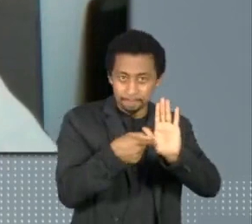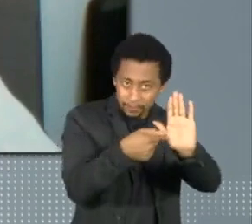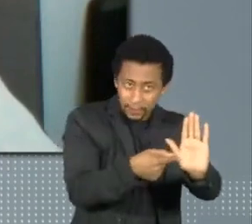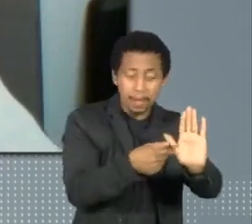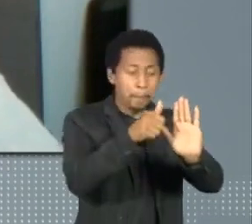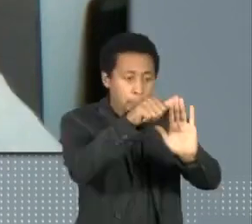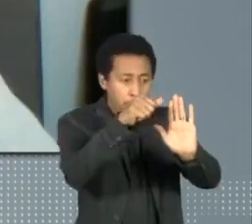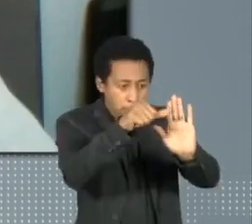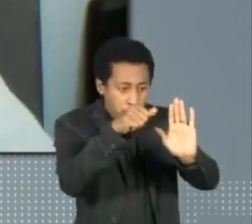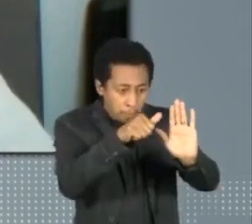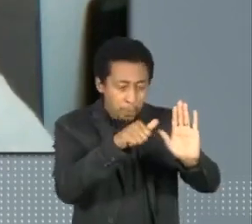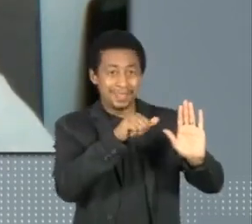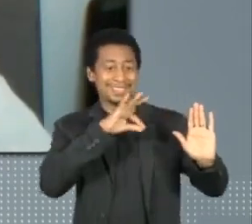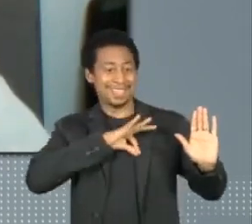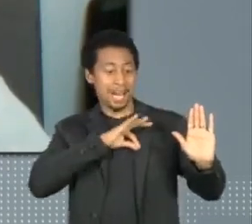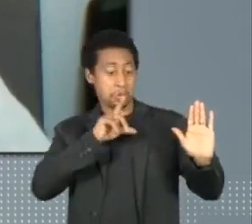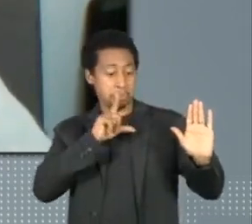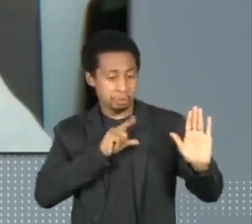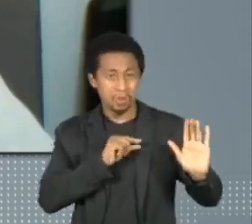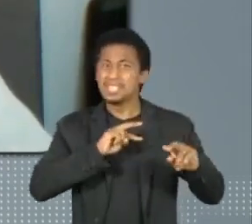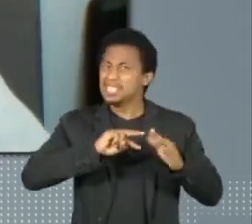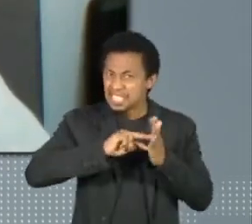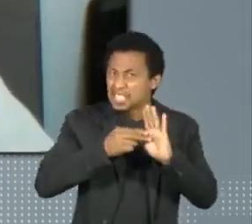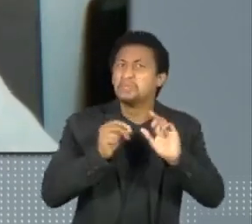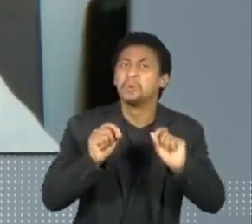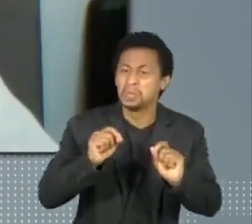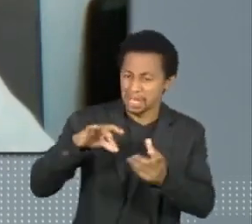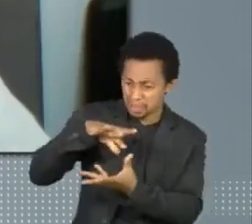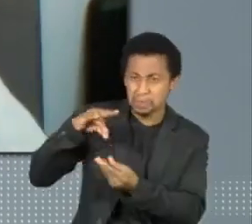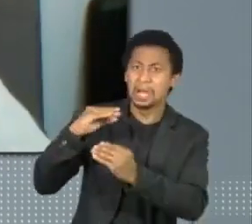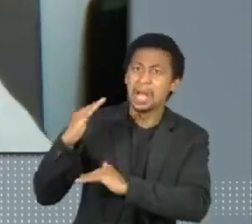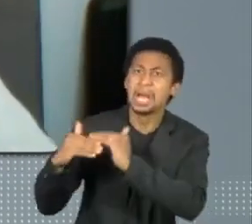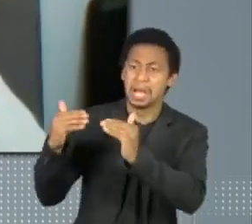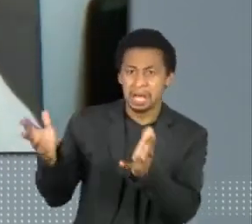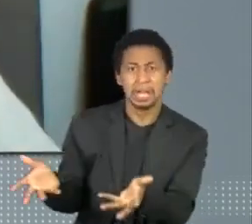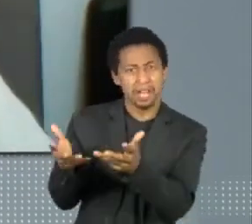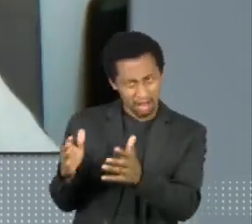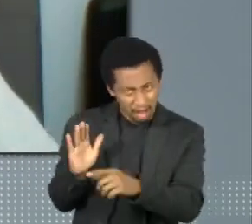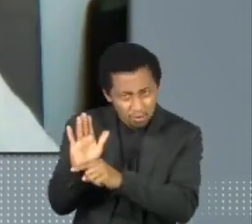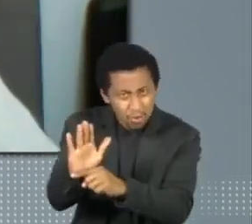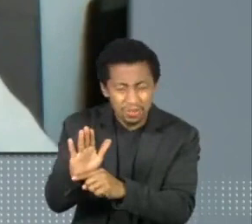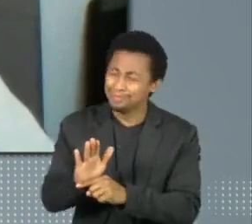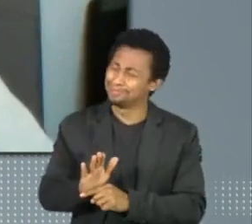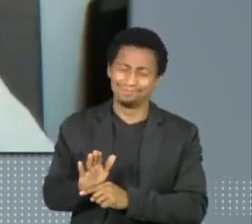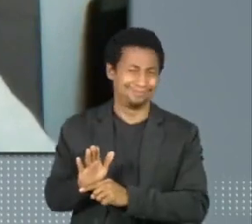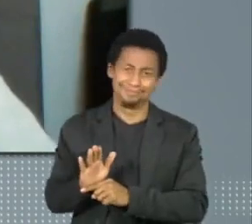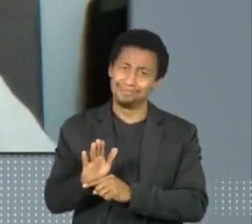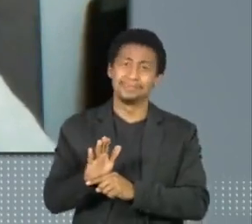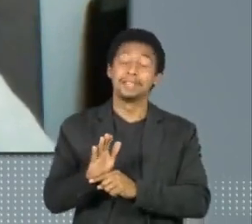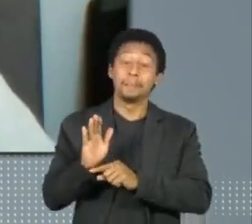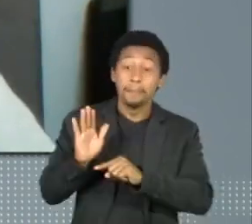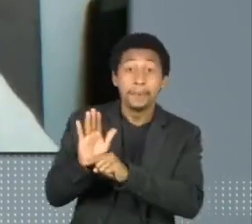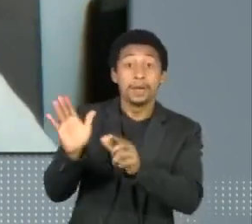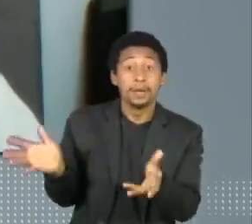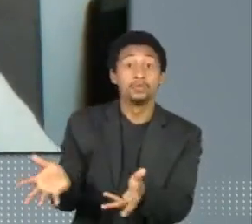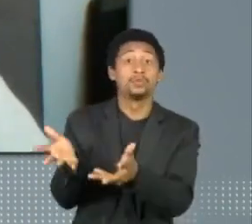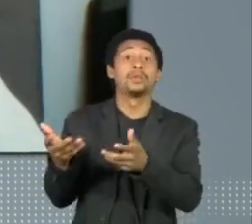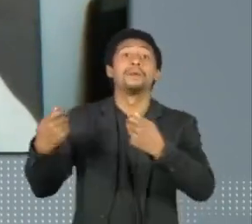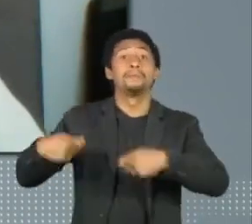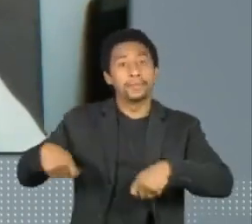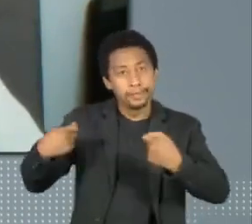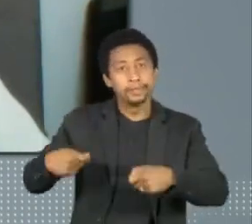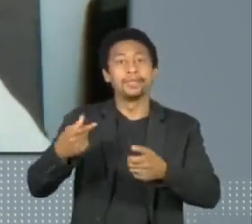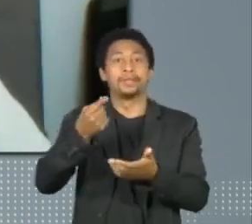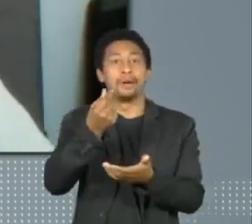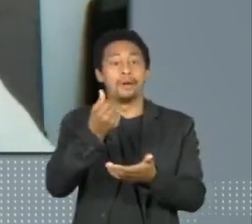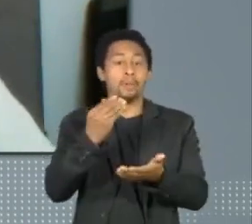dos artistas que você vai desenvolver a Lei Rouanet ou a democratização dos recursos. Você vai fazer isso através de investimento em